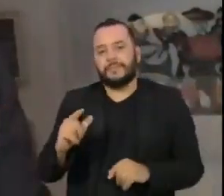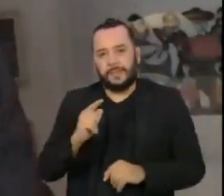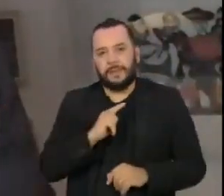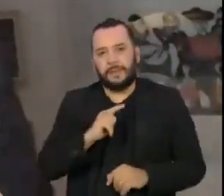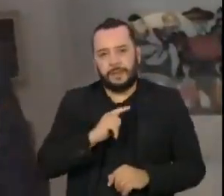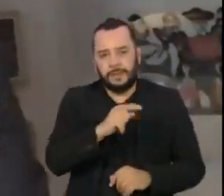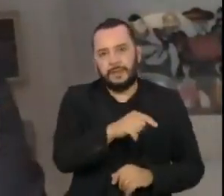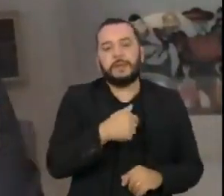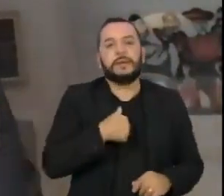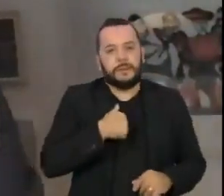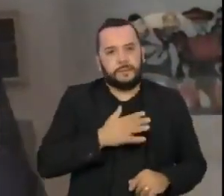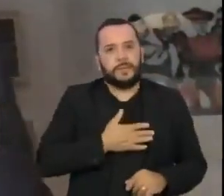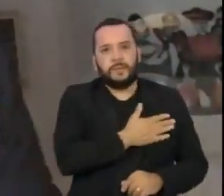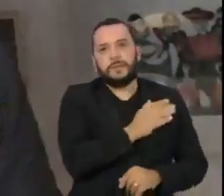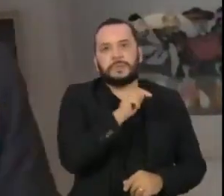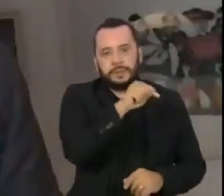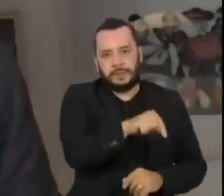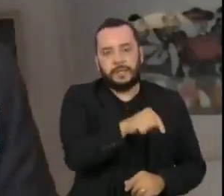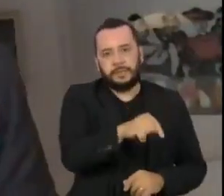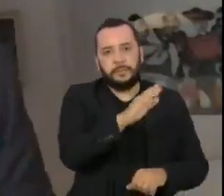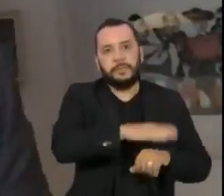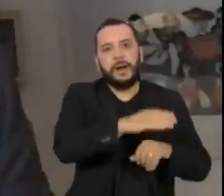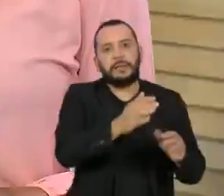pobres de comunidades do que o preconceito contra policiais. frequência preconceito pessoas pobres.